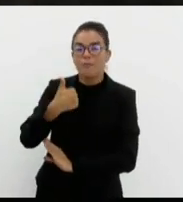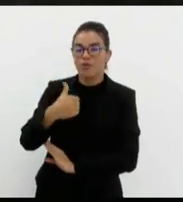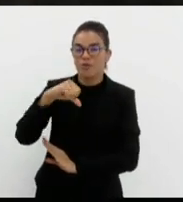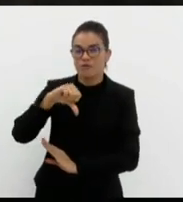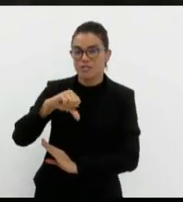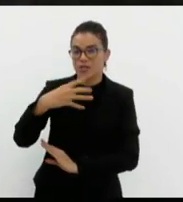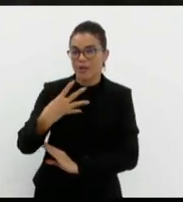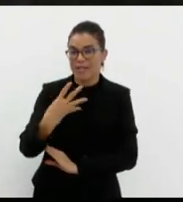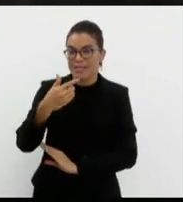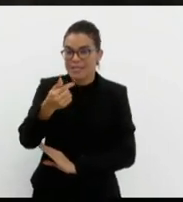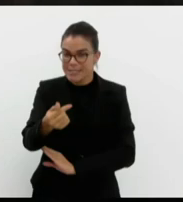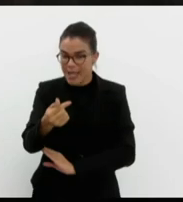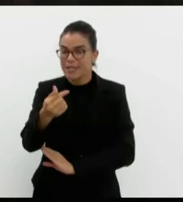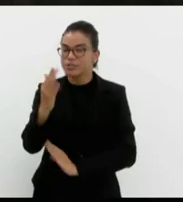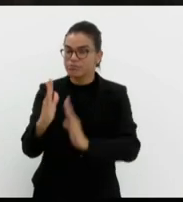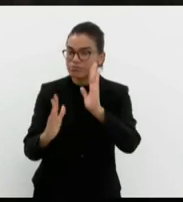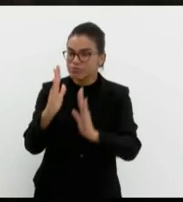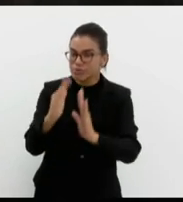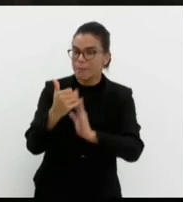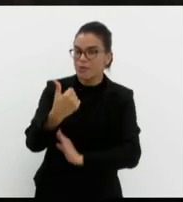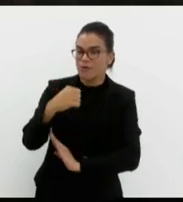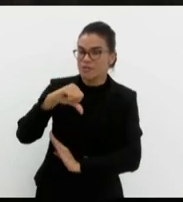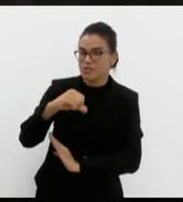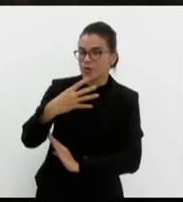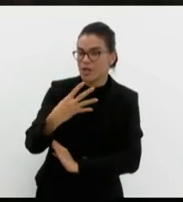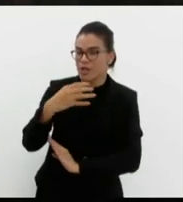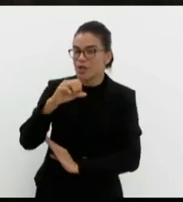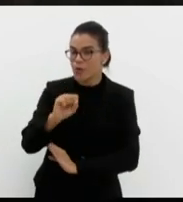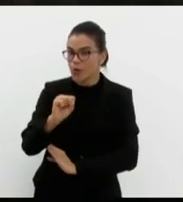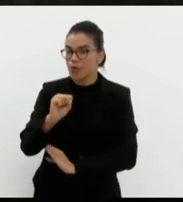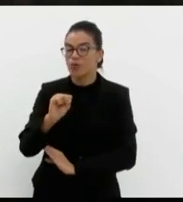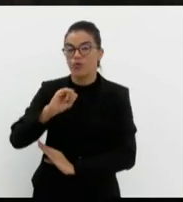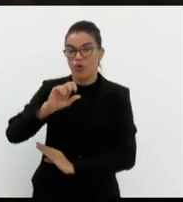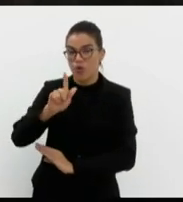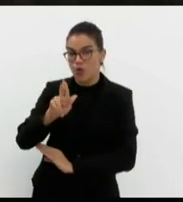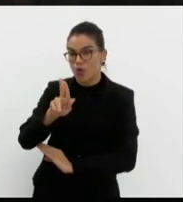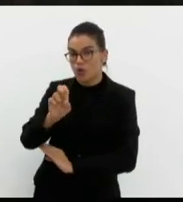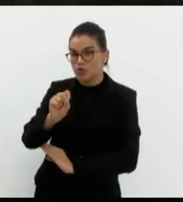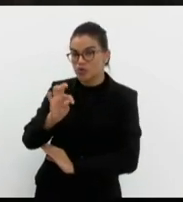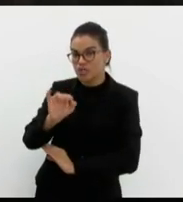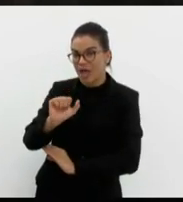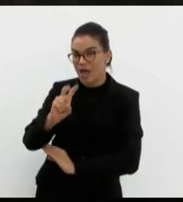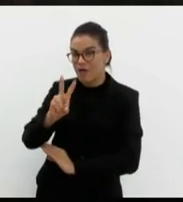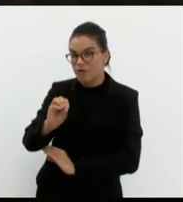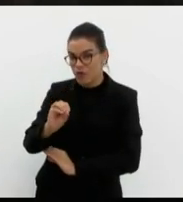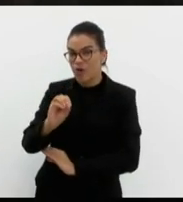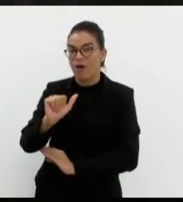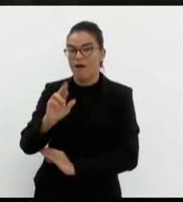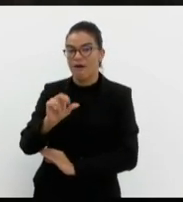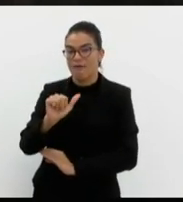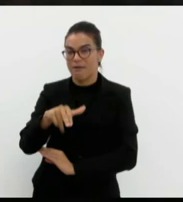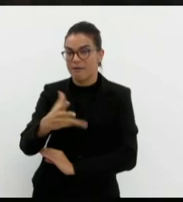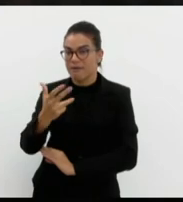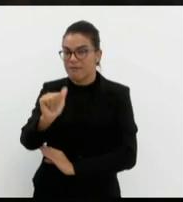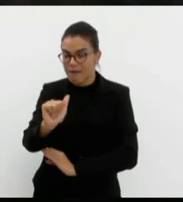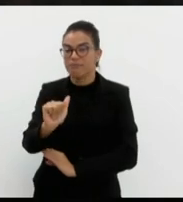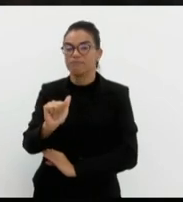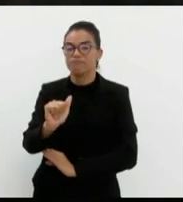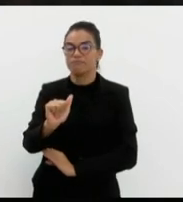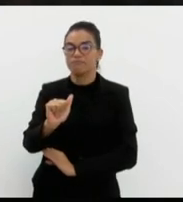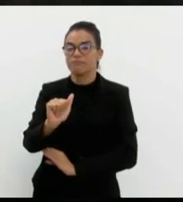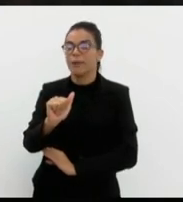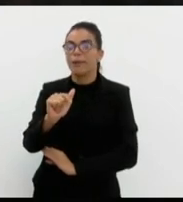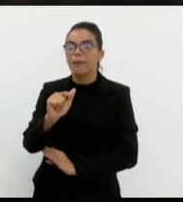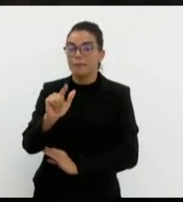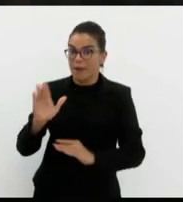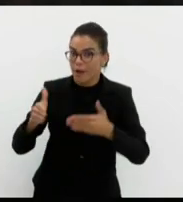para 48 quando o nosso brasileiro Oswaldo Aranha bateu o martelo pela criação dos dois Estados para